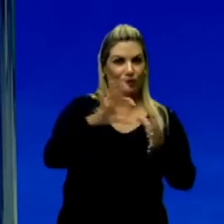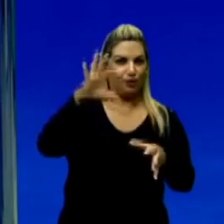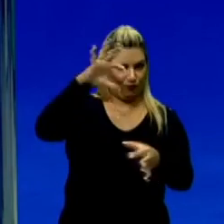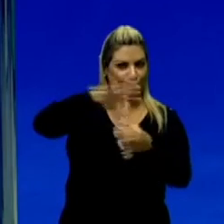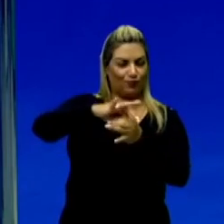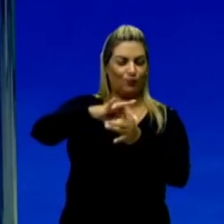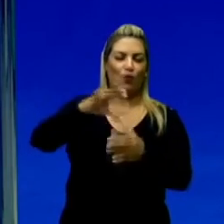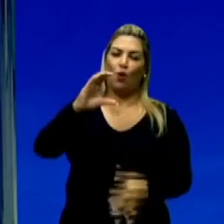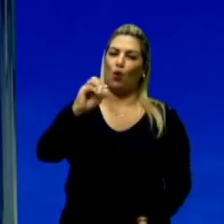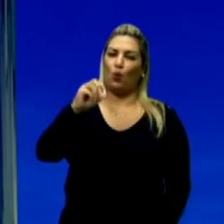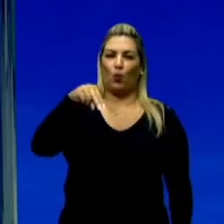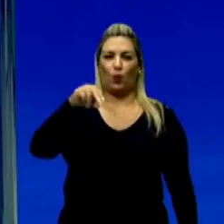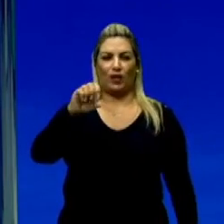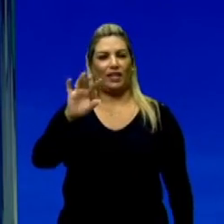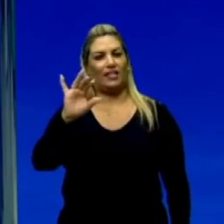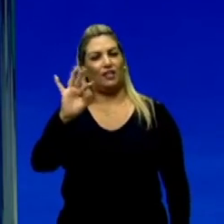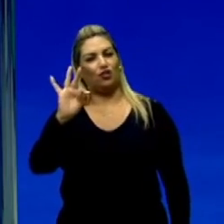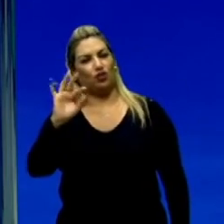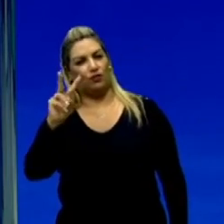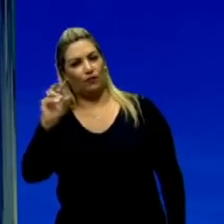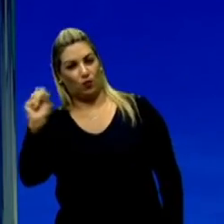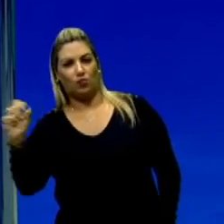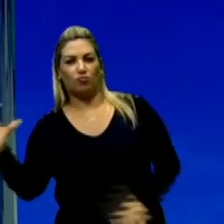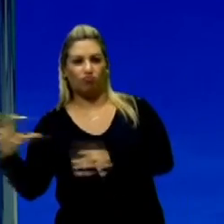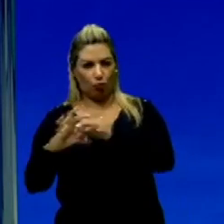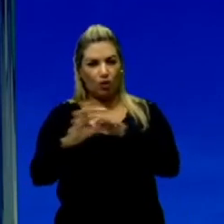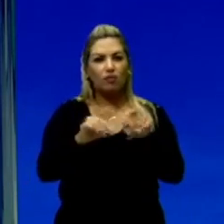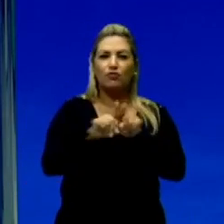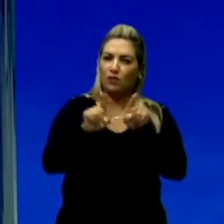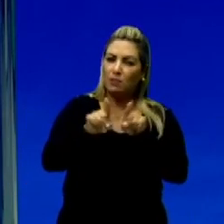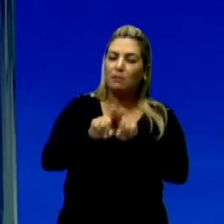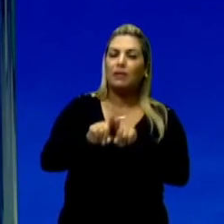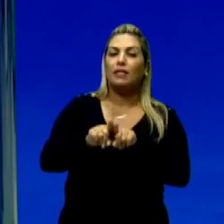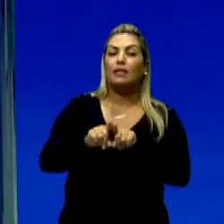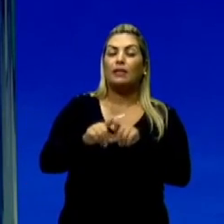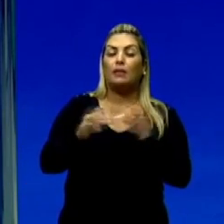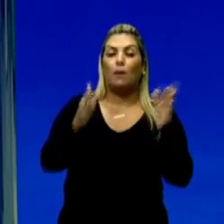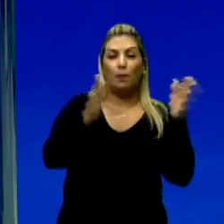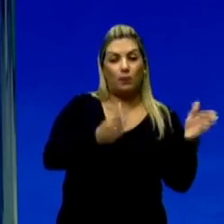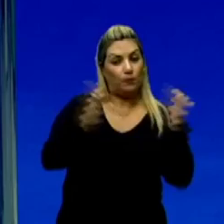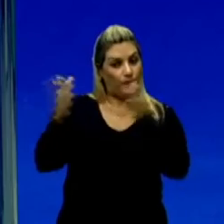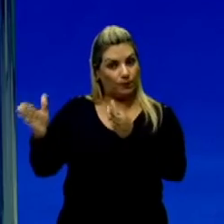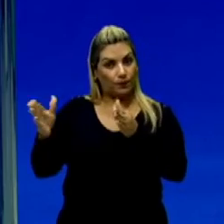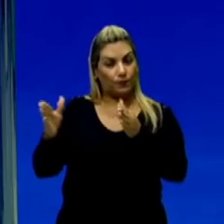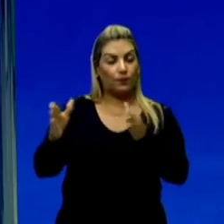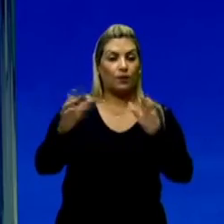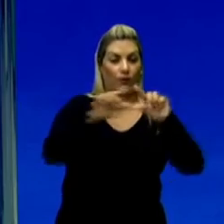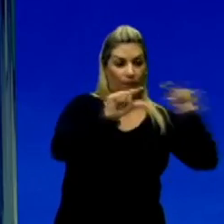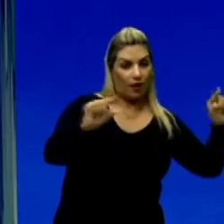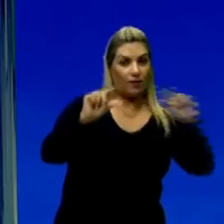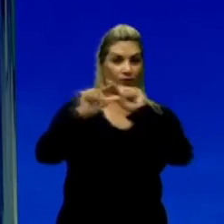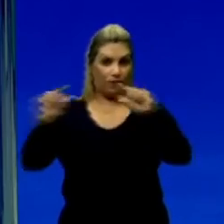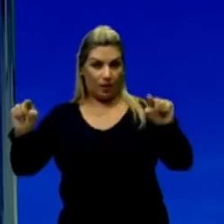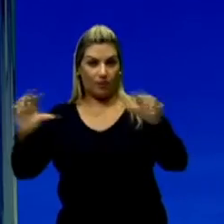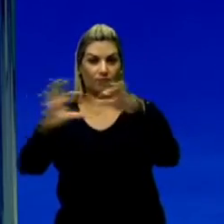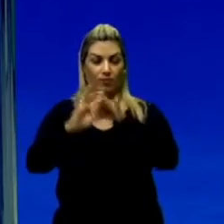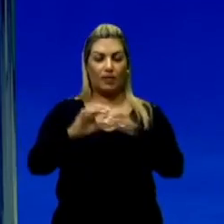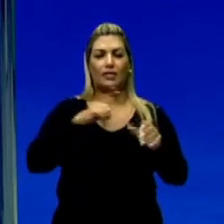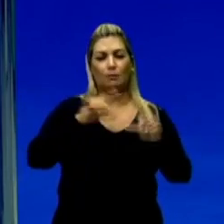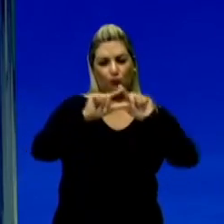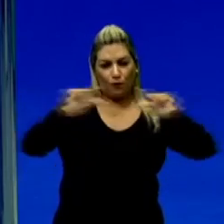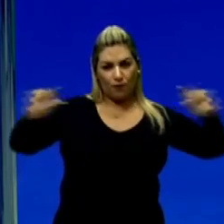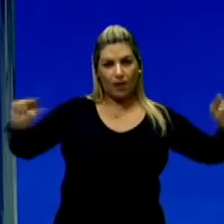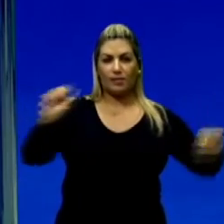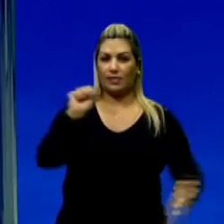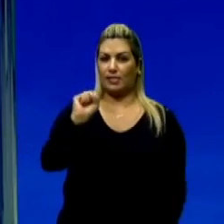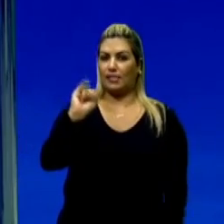trabalhamos numa aula anterior, mas vale a pena estarmos recordando. Período composto, e aí nós temos as orações sindéticas, que